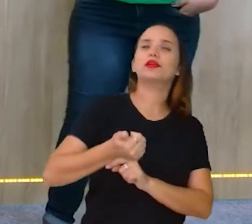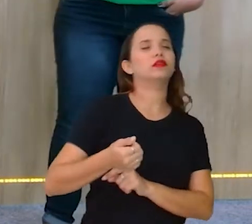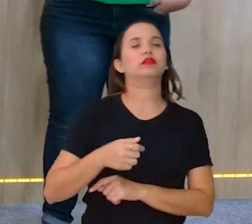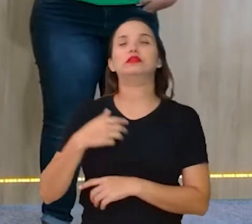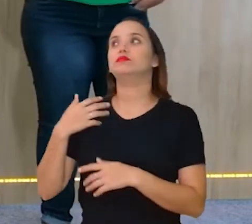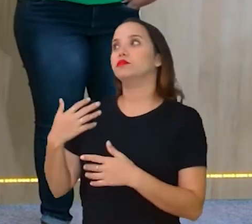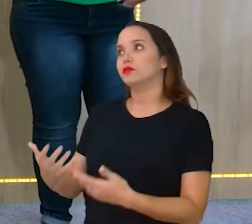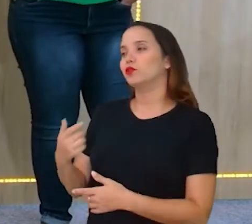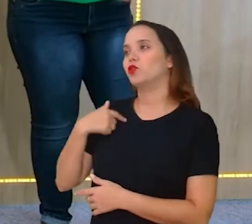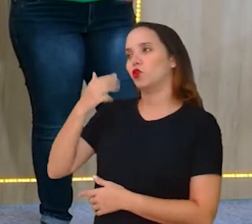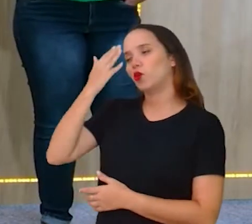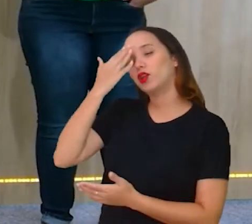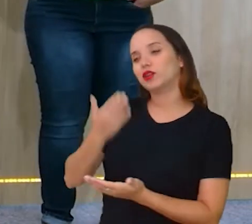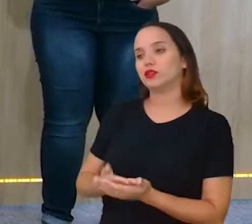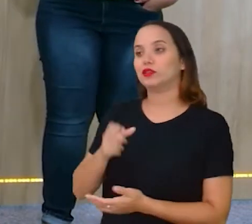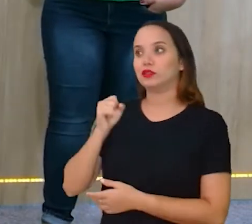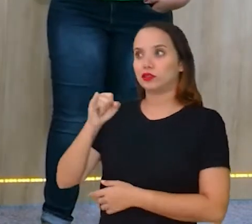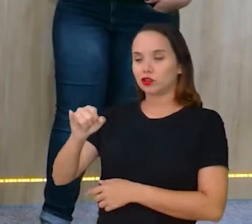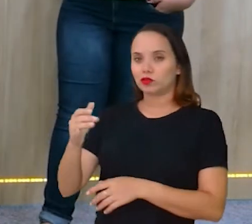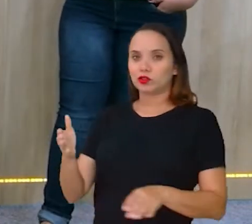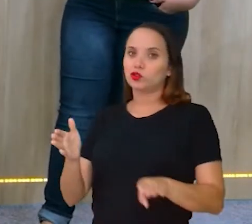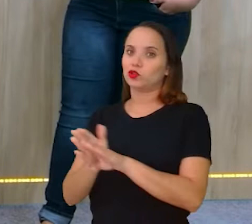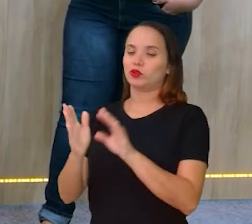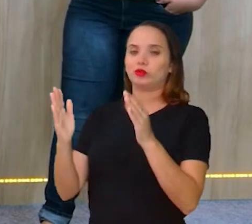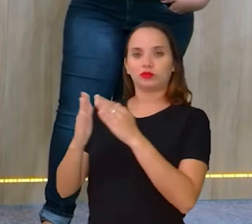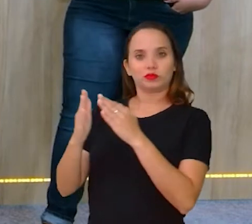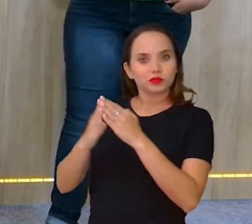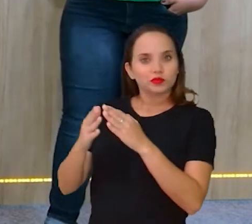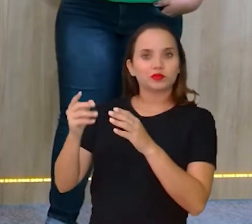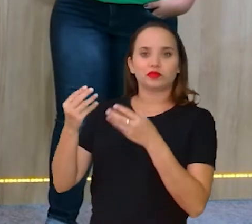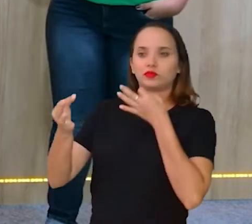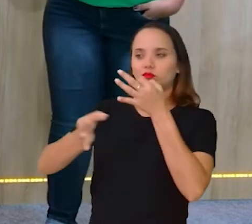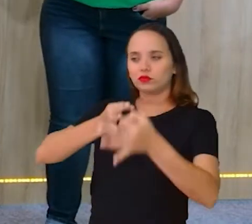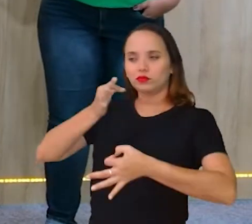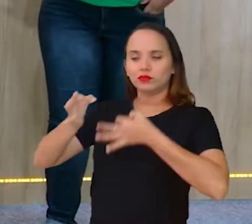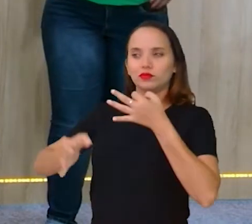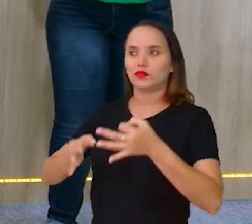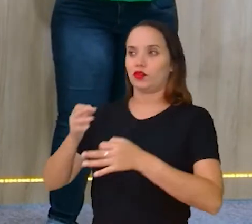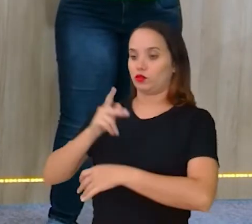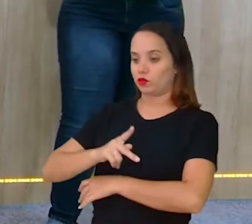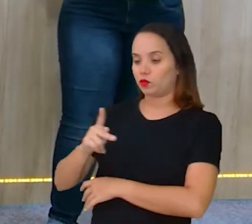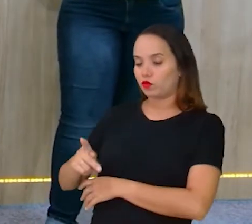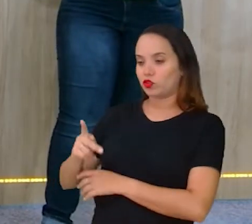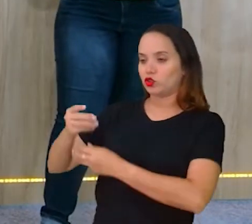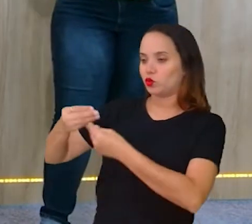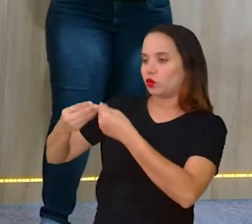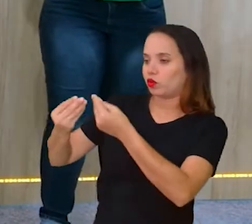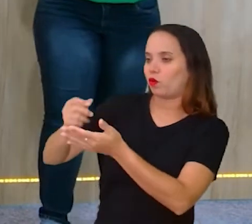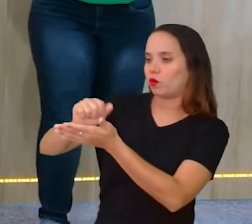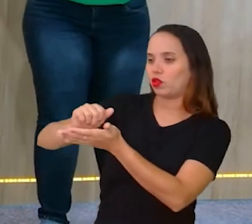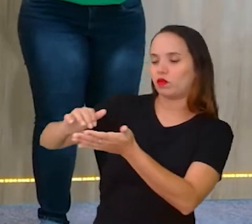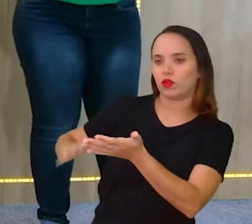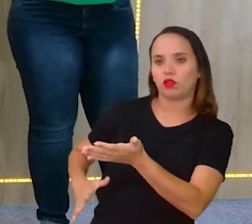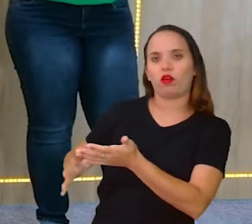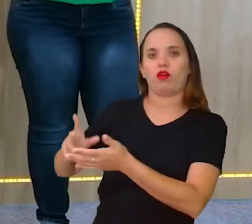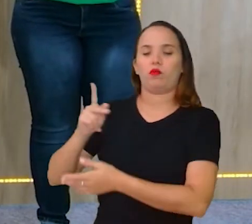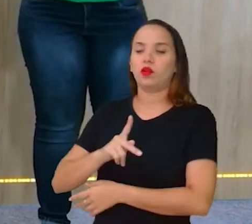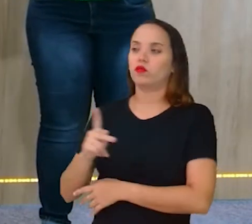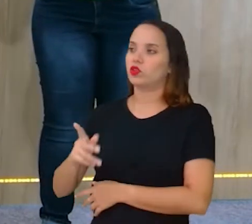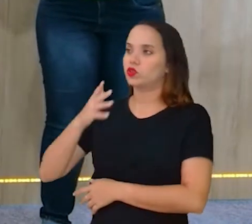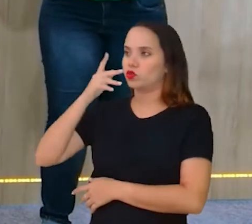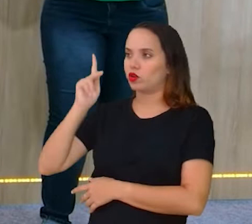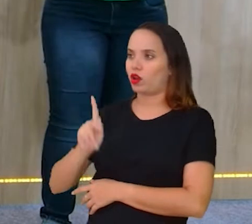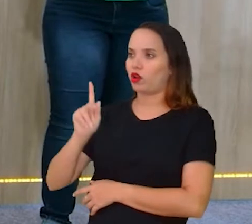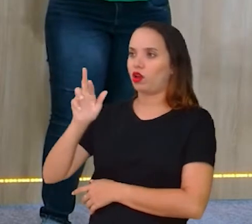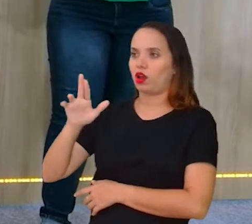se você chegou em casa comentando que o trabalho dos professores, que os professores passaram, né? O professor Tiago e a professora Carla passaram um trabalho